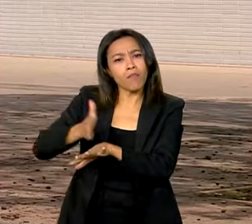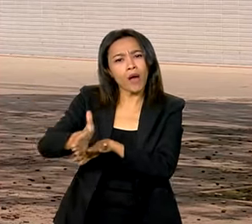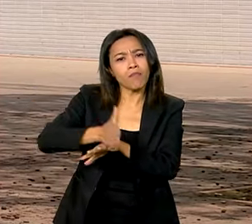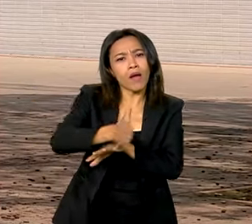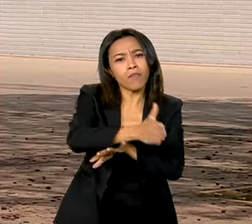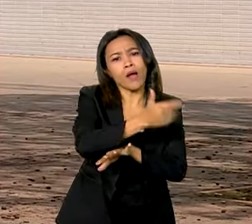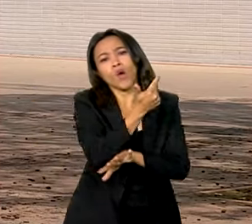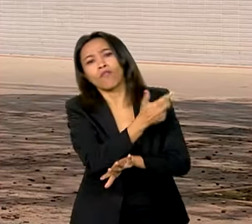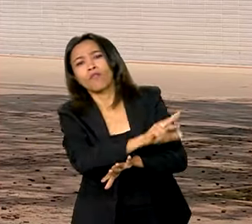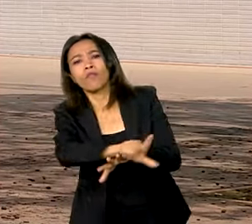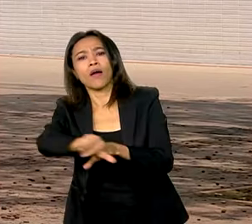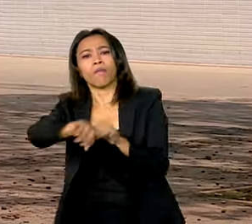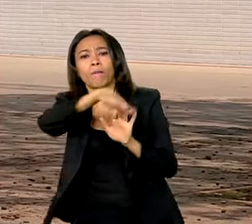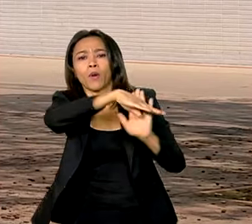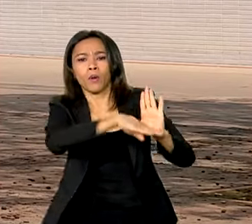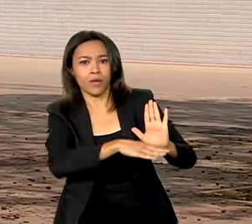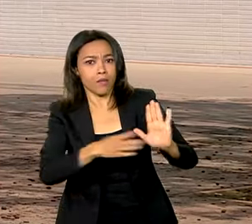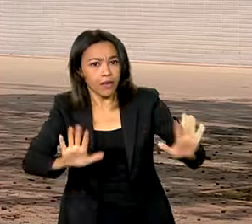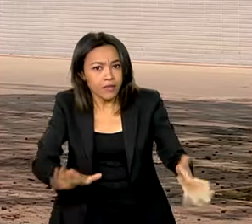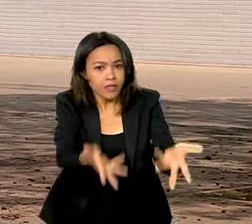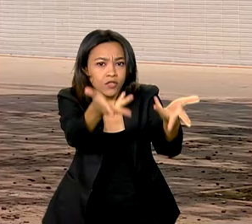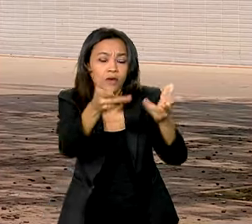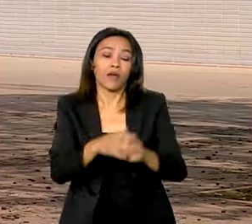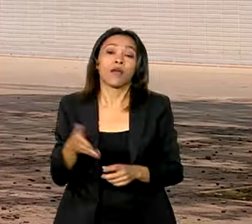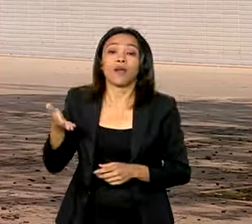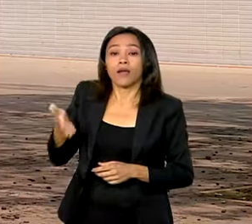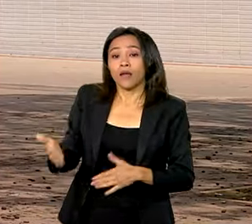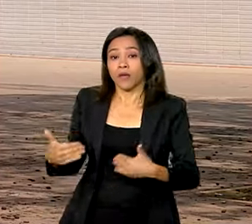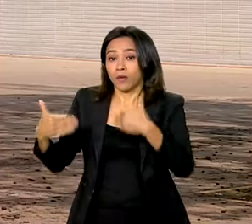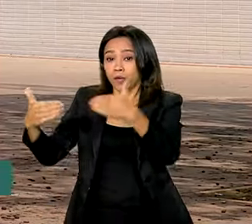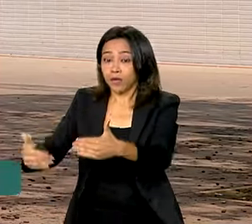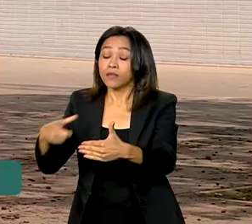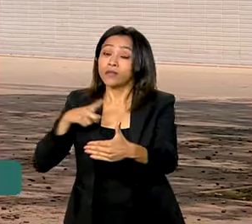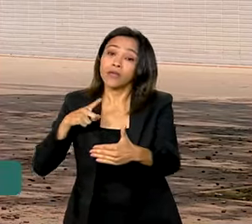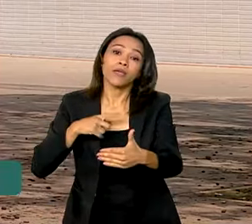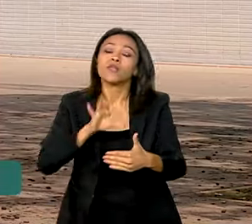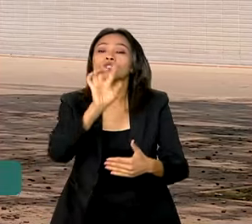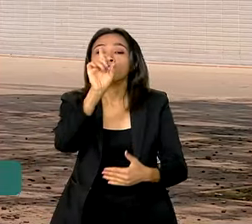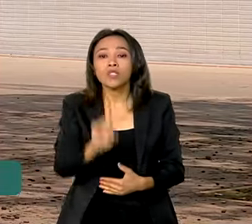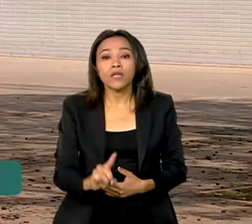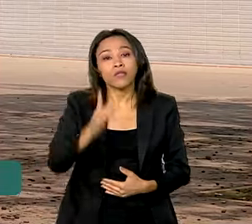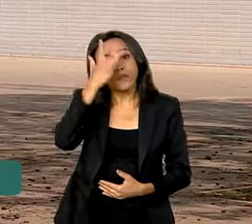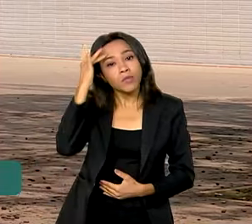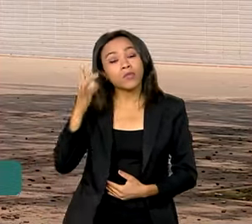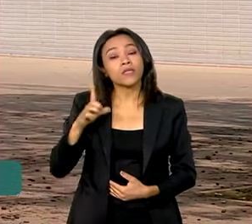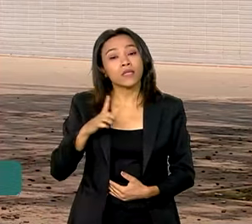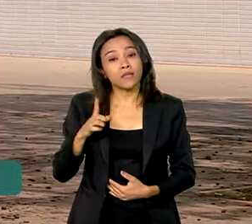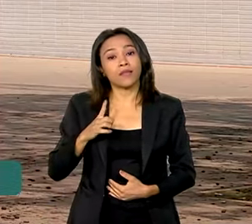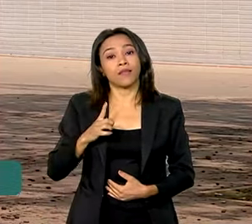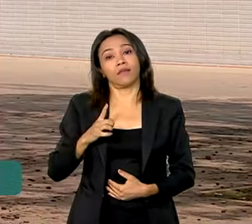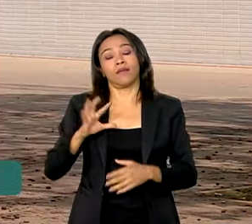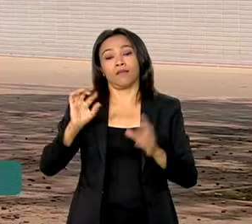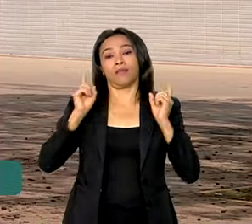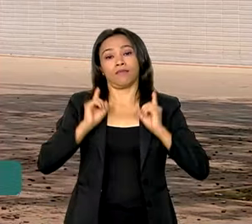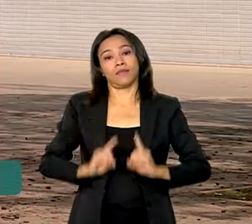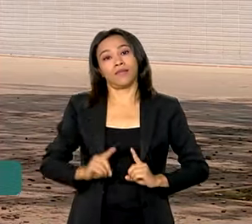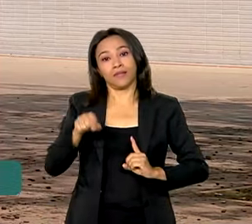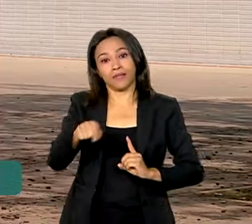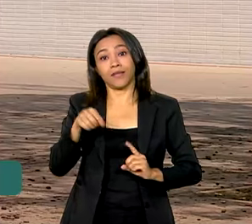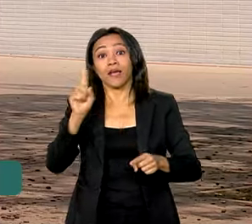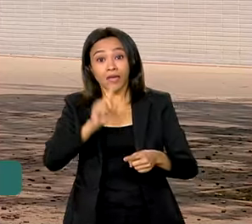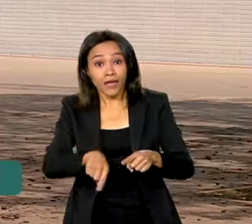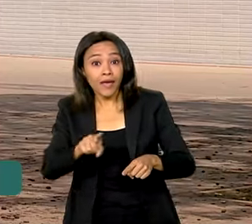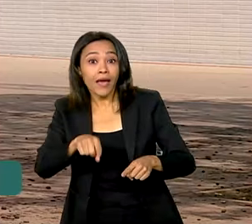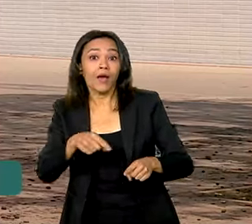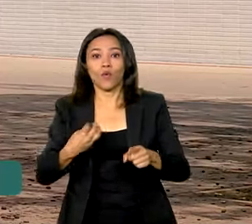incentivar a inclusão. A pasta participa do Plano Nacional dos Direitos das Pessoas com Deficiência, o novo Viver Sem